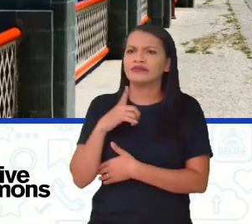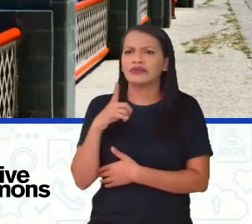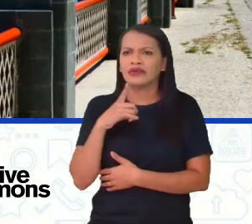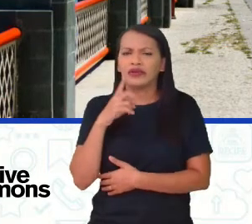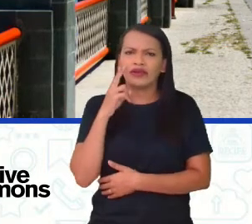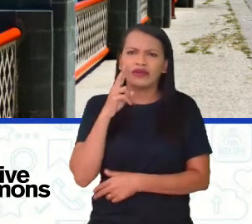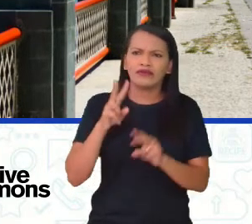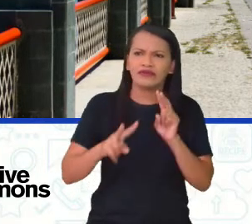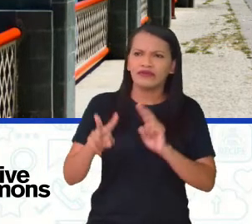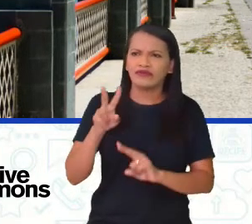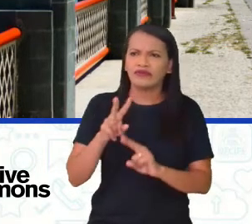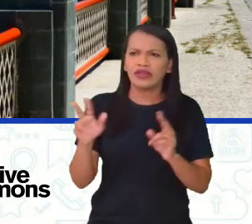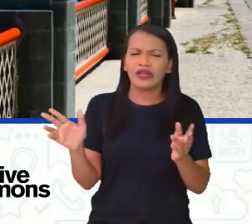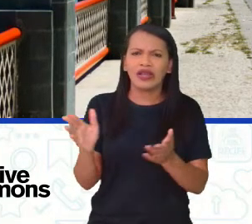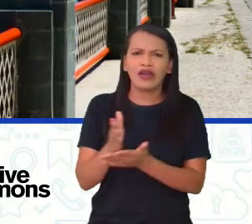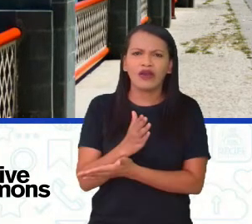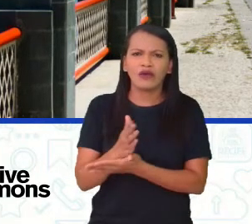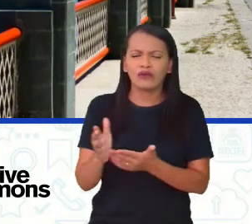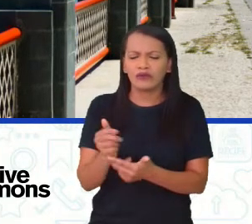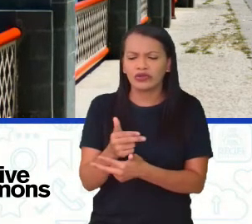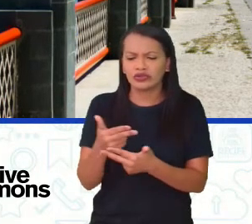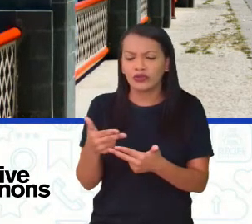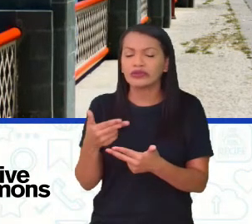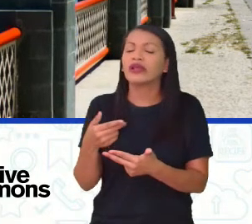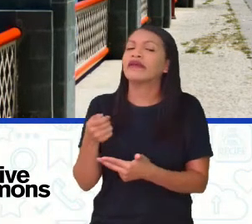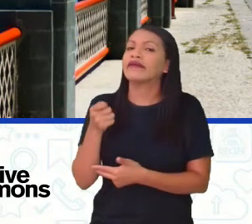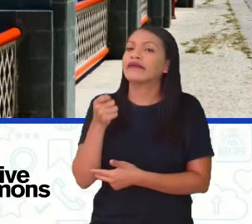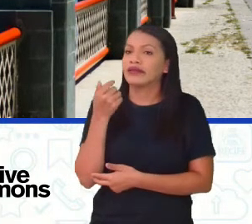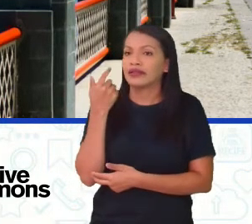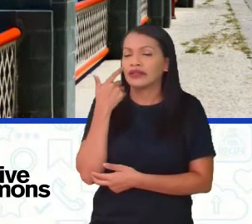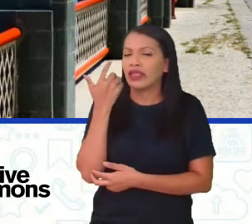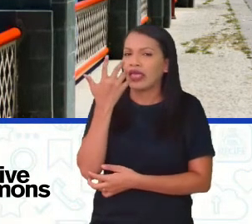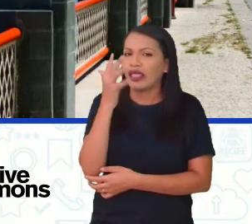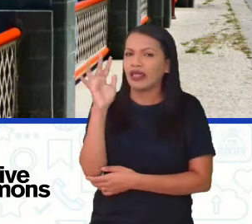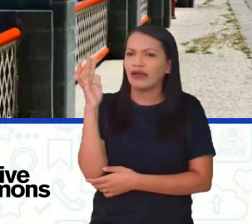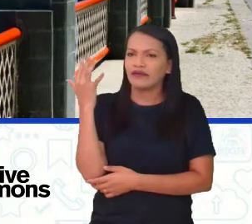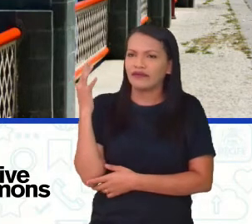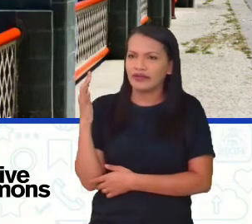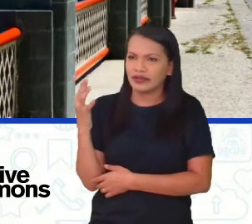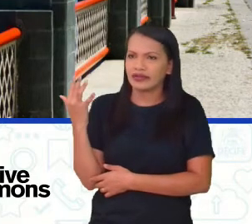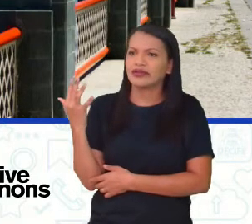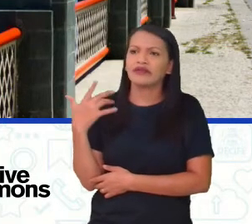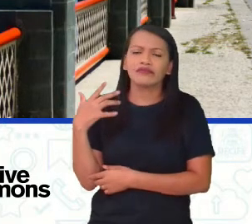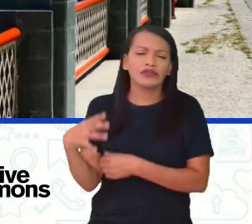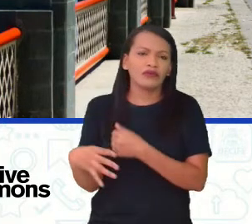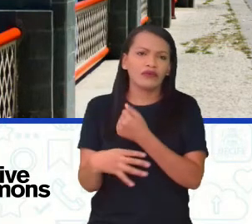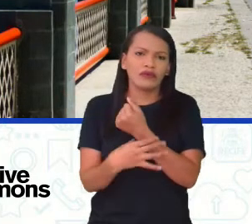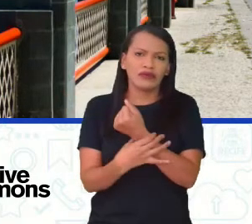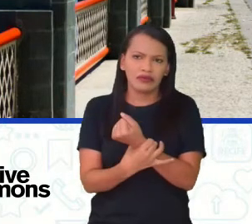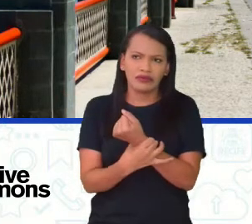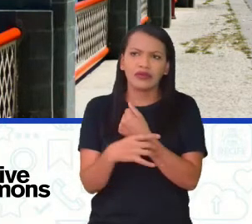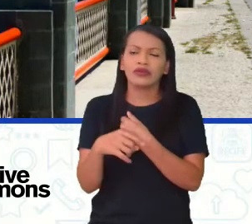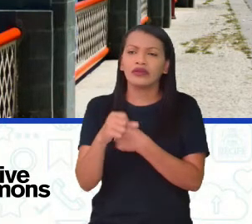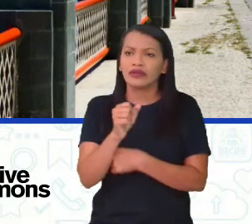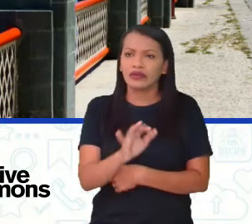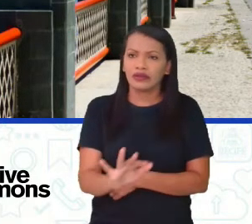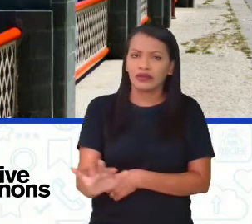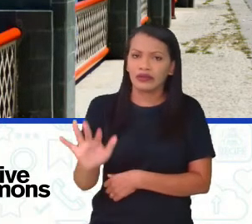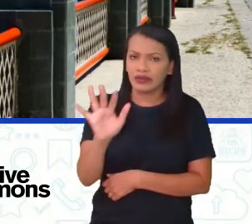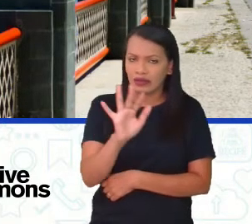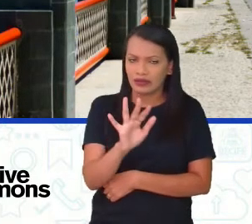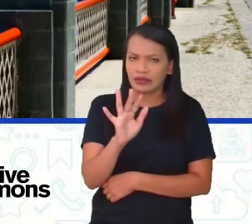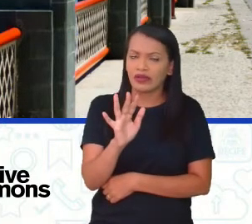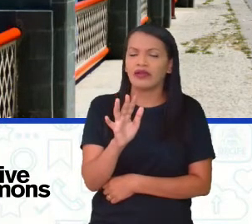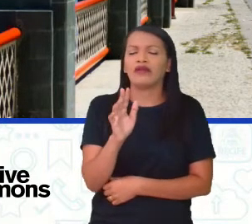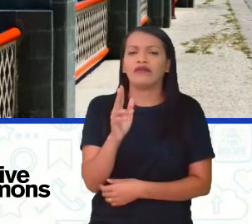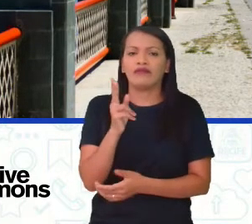Você vê aí apenas alguns vesquícios de área verde, o que não dá garantia de que essa imagem ela vai ser estática,